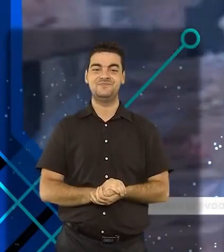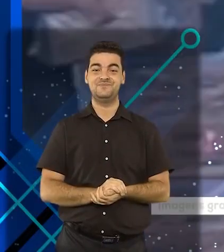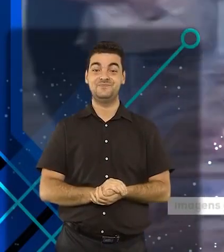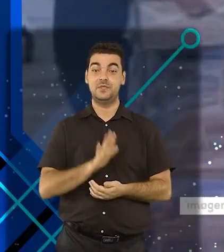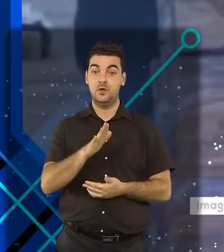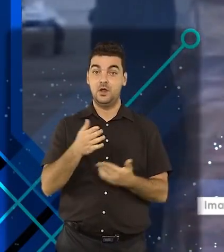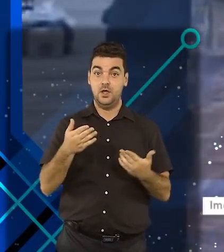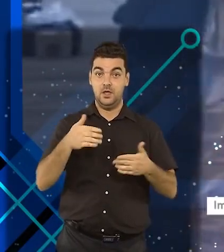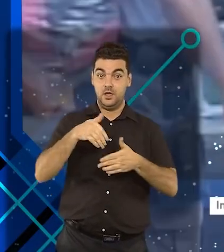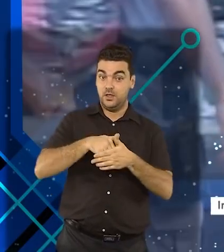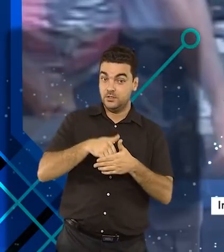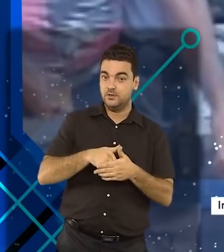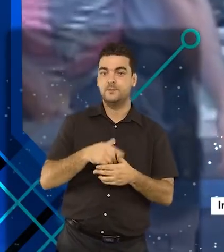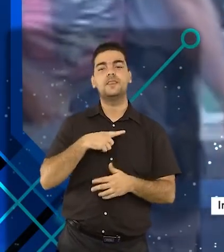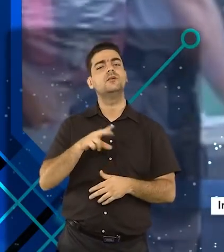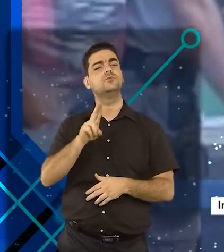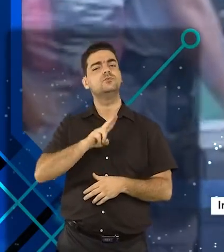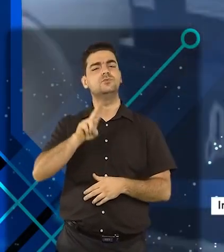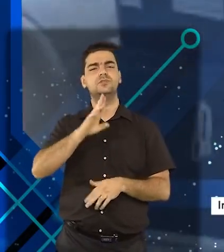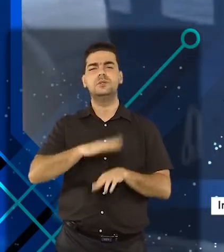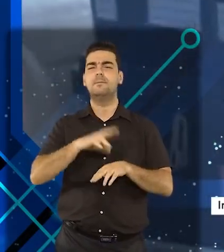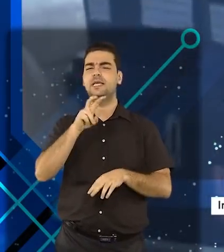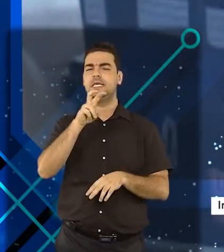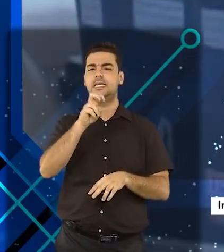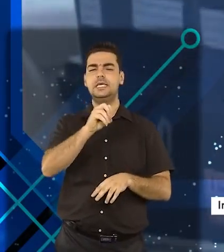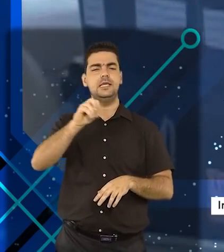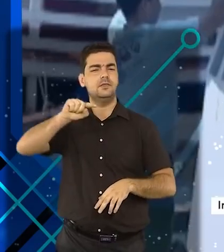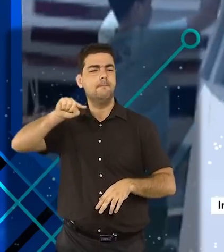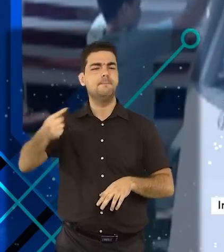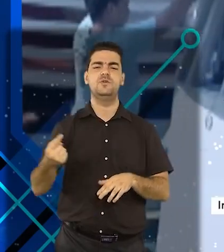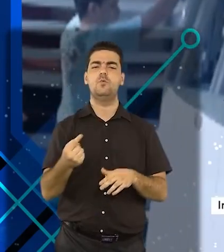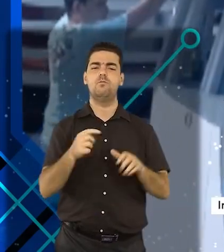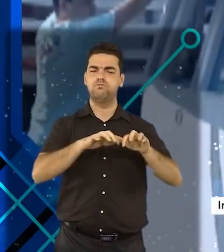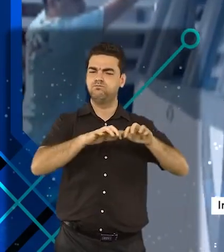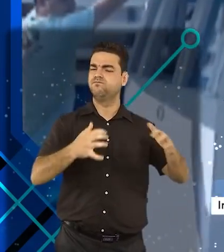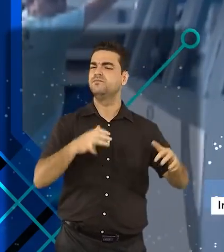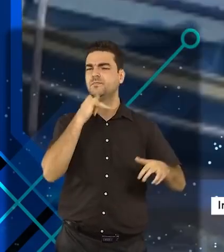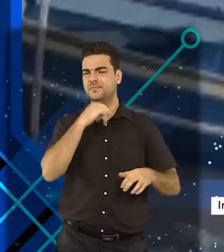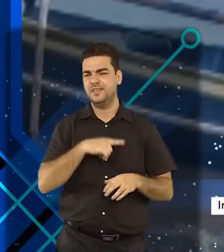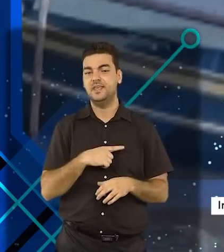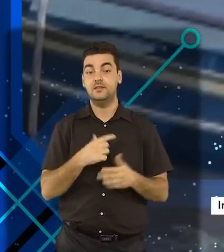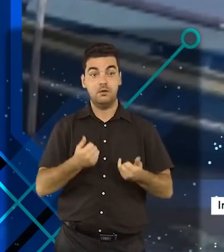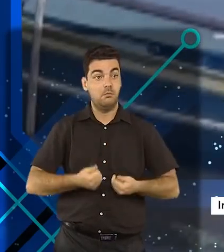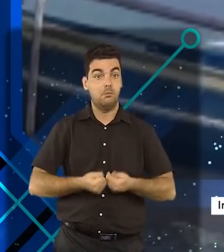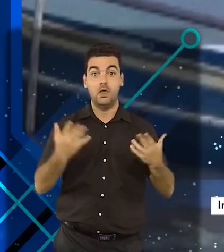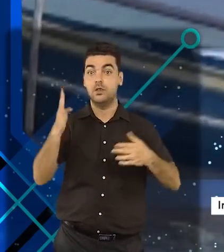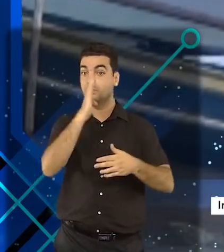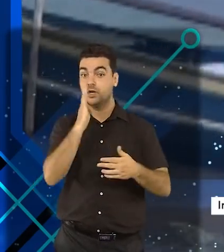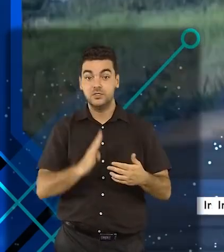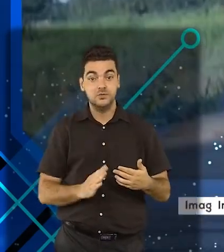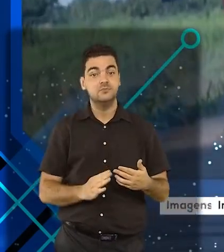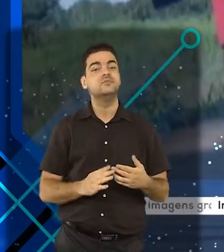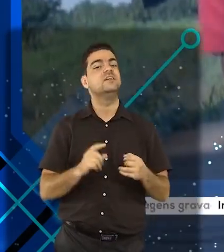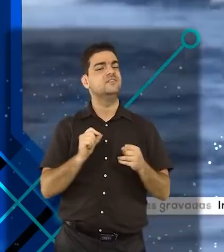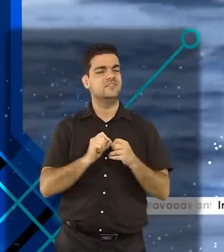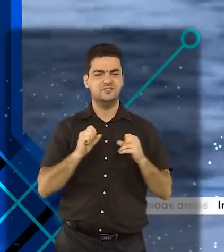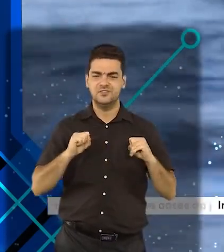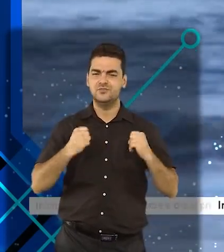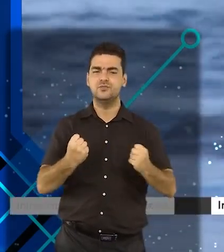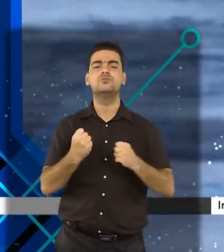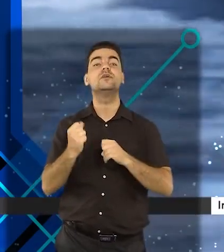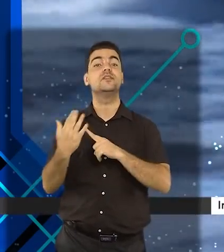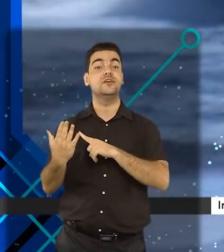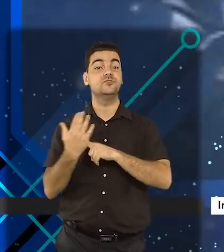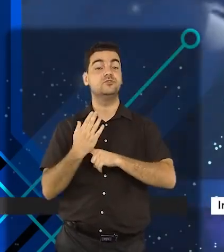eleições, são utilizadas cerca de 500 mil urnas. Sua distribuição é feita com a valiosa